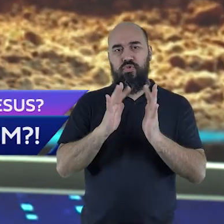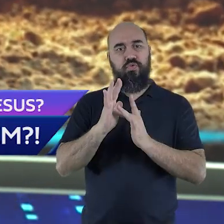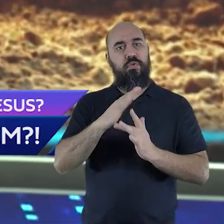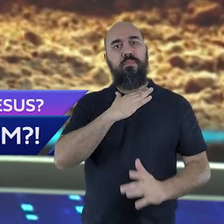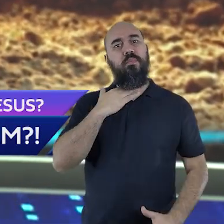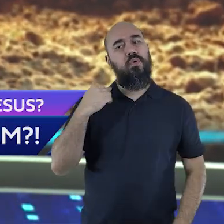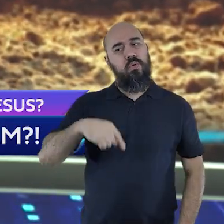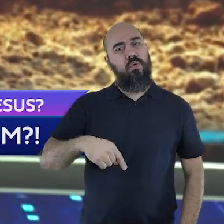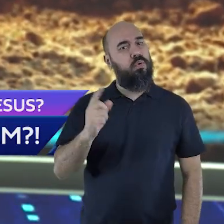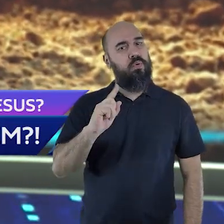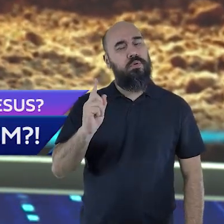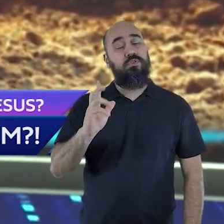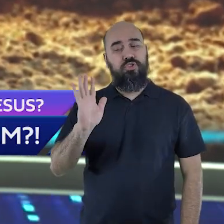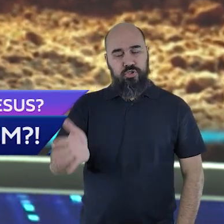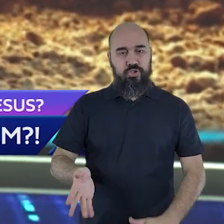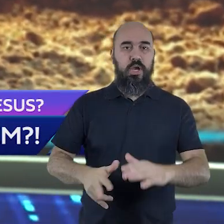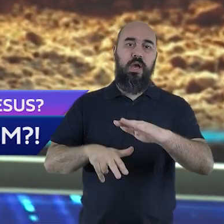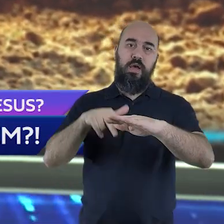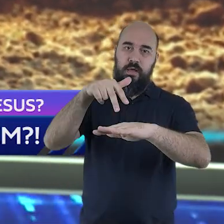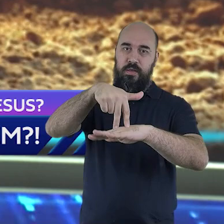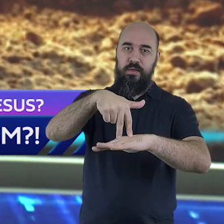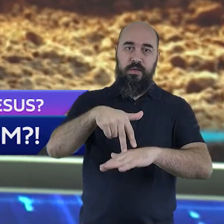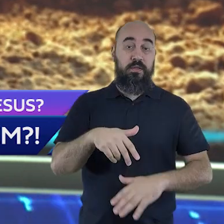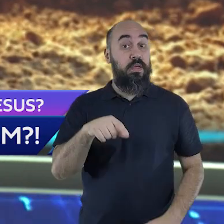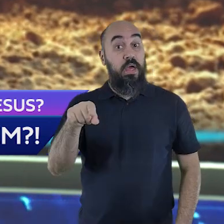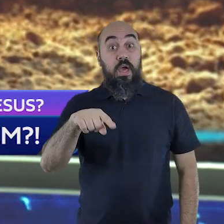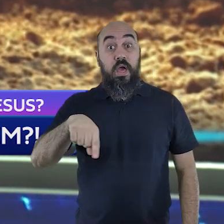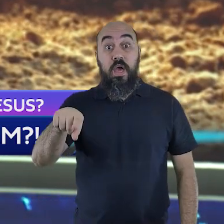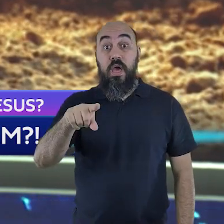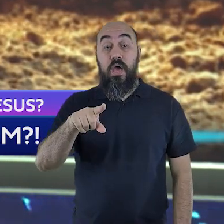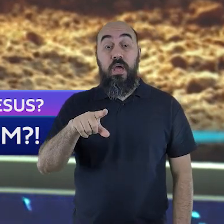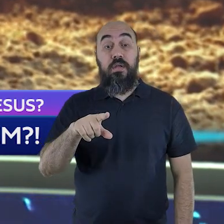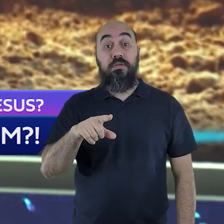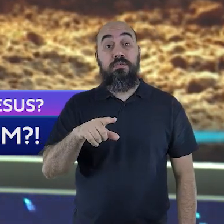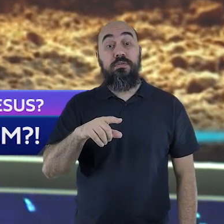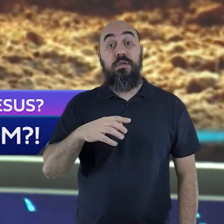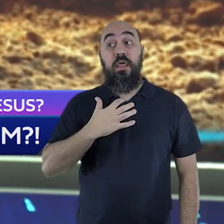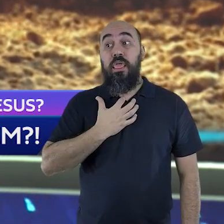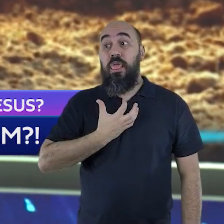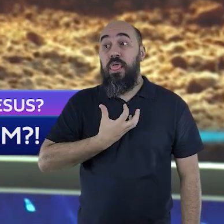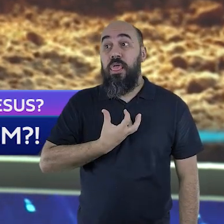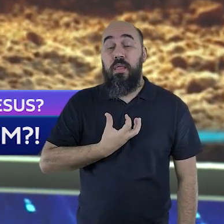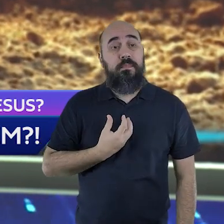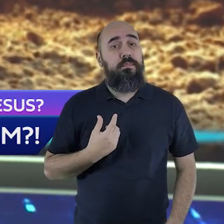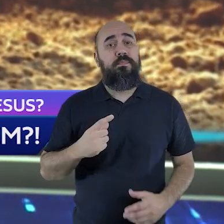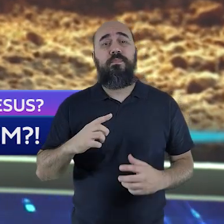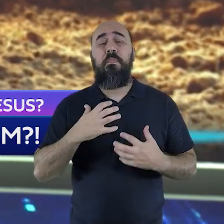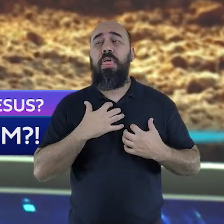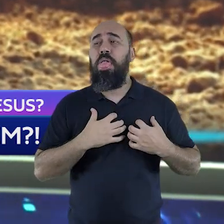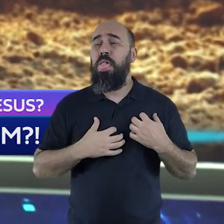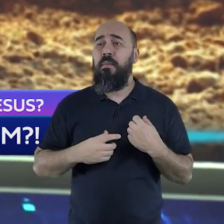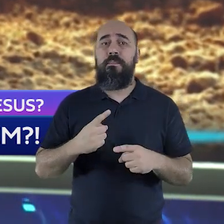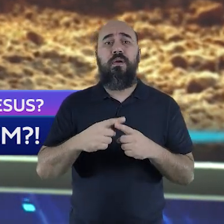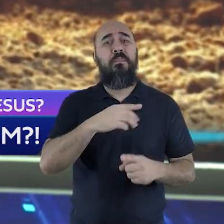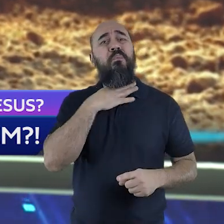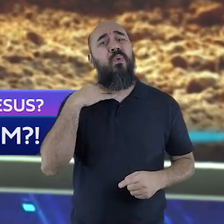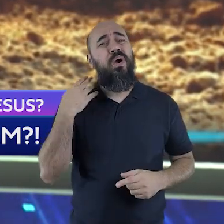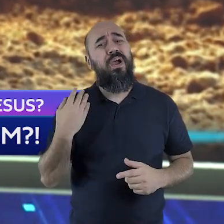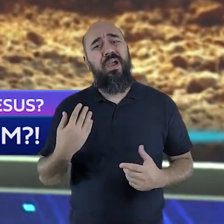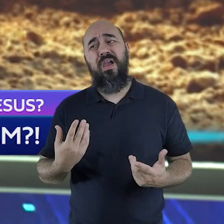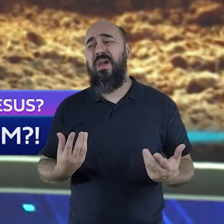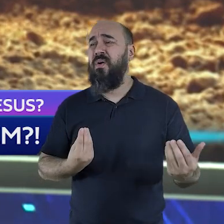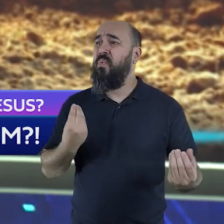de Jesus tinha sido frustrante porque eles não esperavam a morte Jesus era poderoso e poderia ter evitado